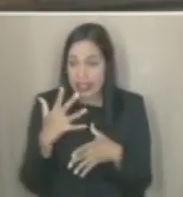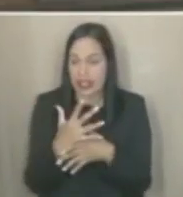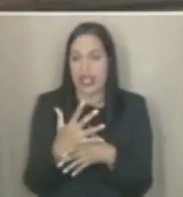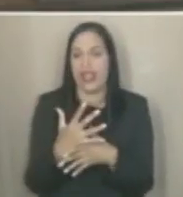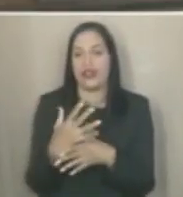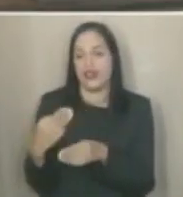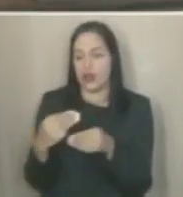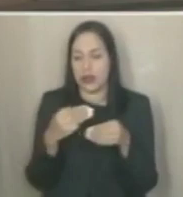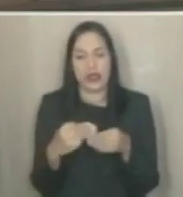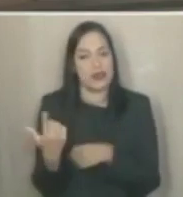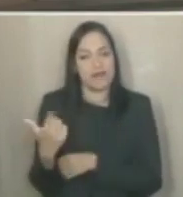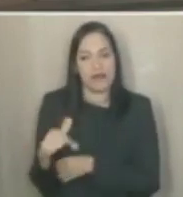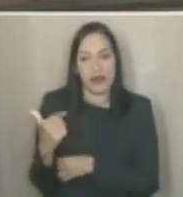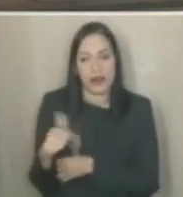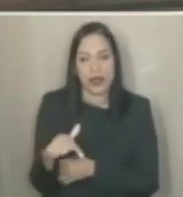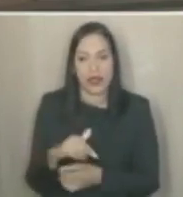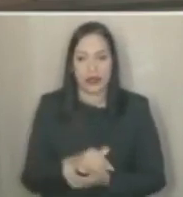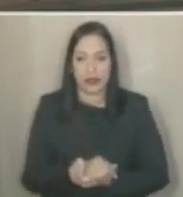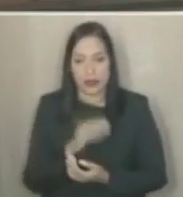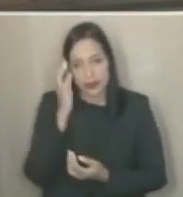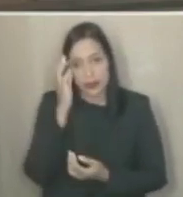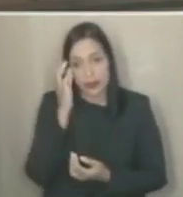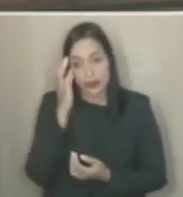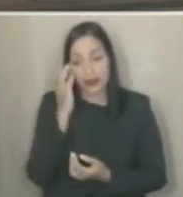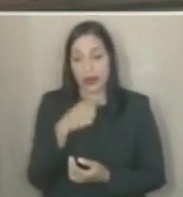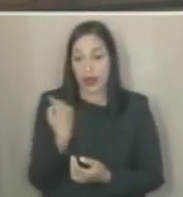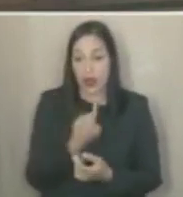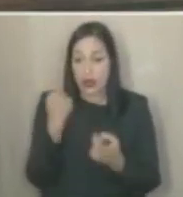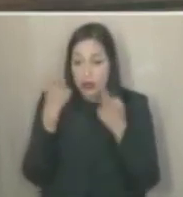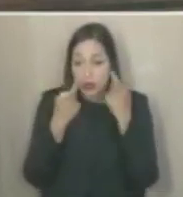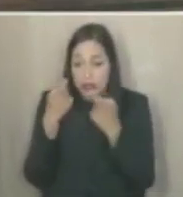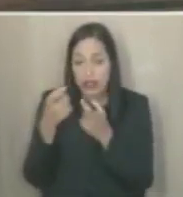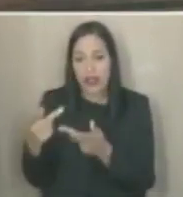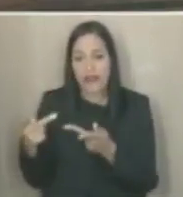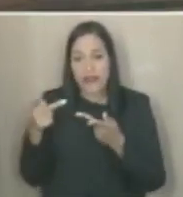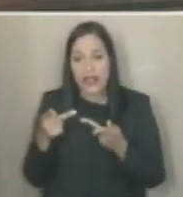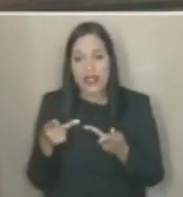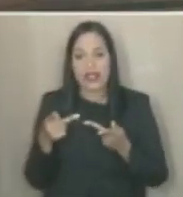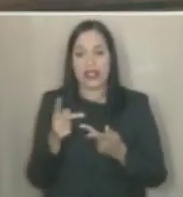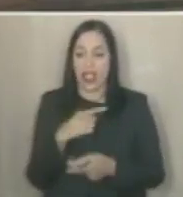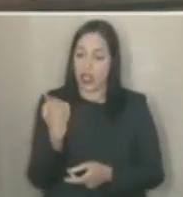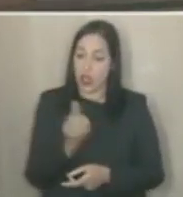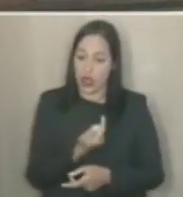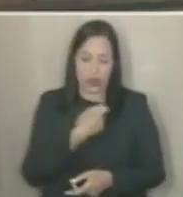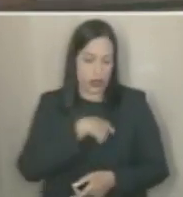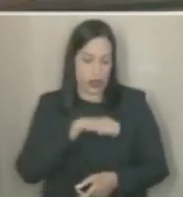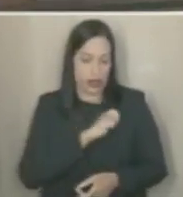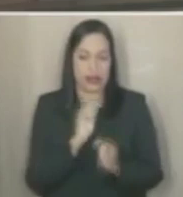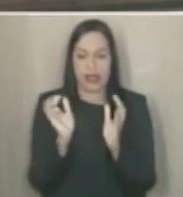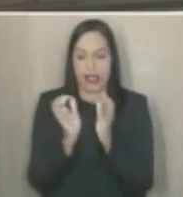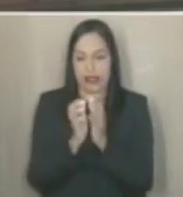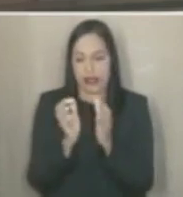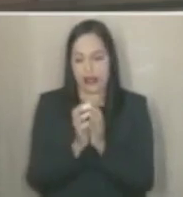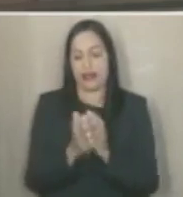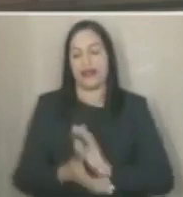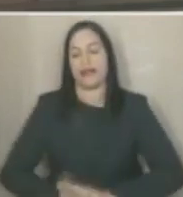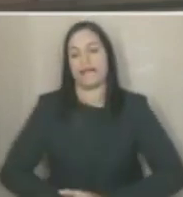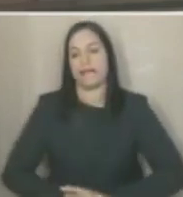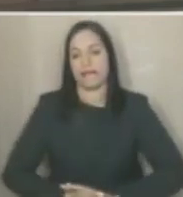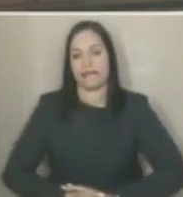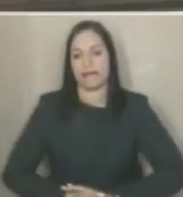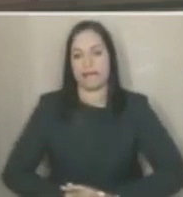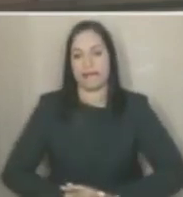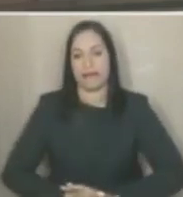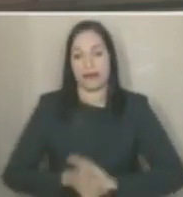municípios onde não tem, mas também nos preocupamos em visitar a nossa delegacia, a delegacia de Recife. E ao chegarmos